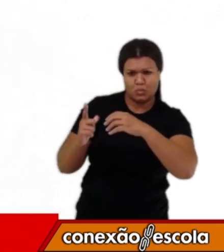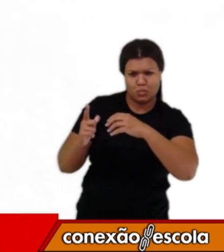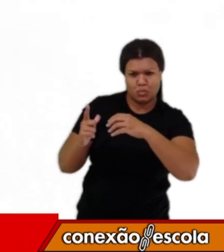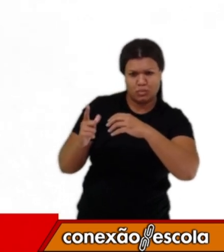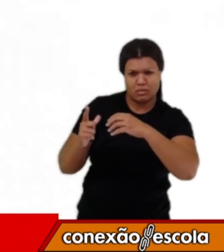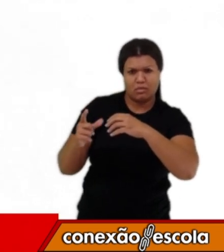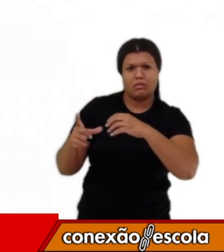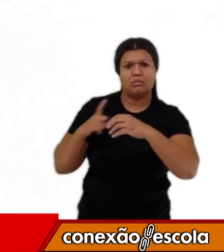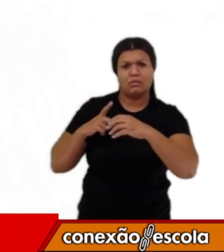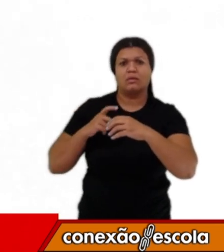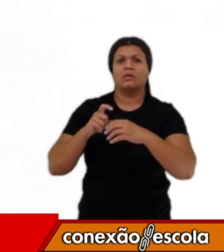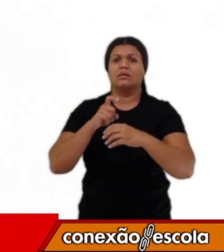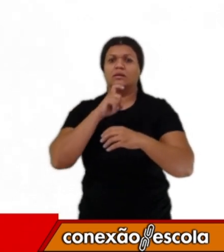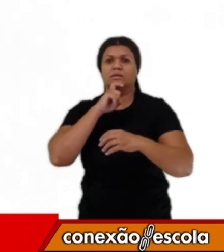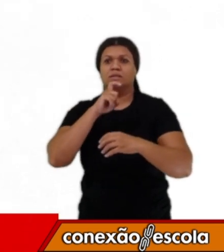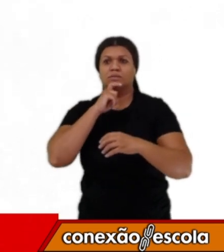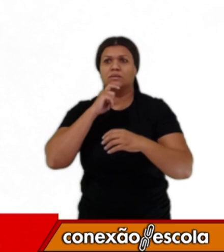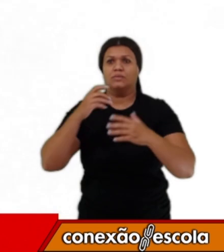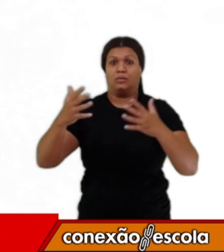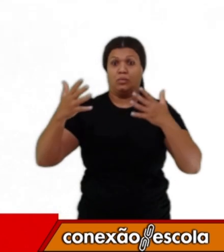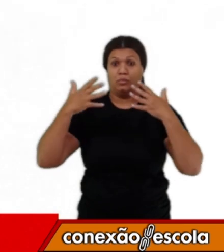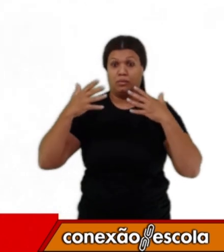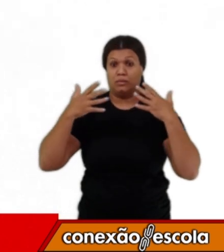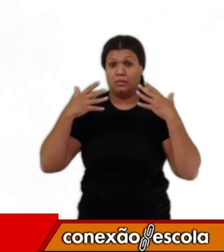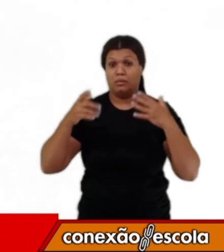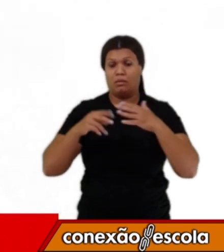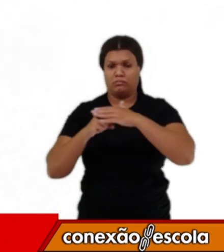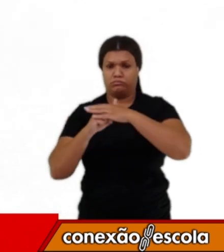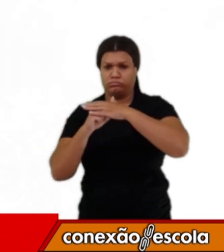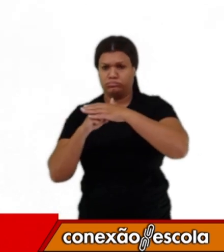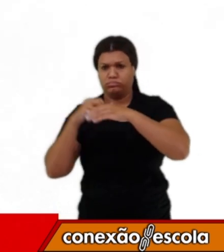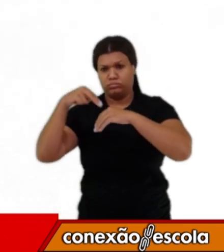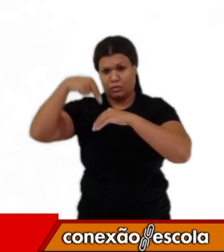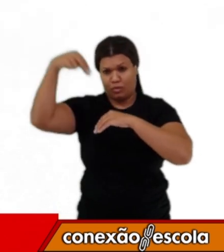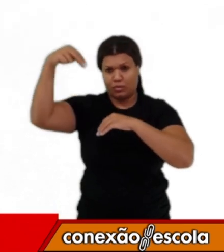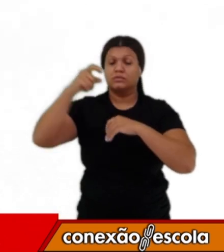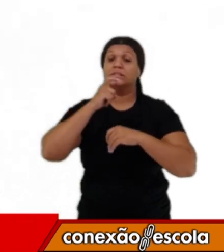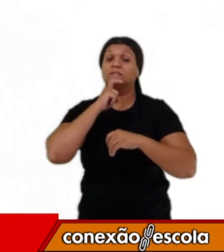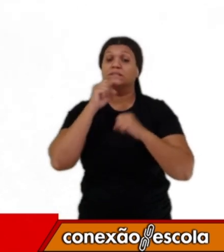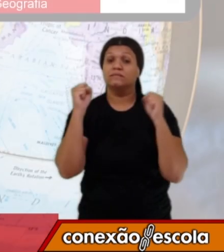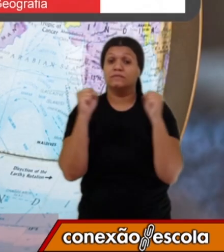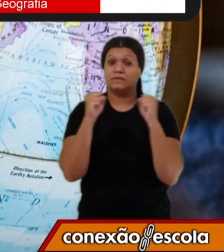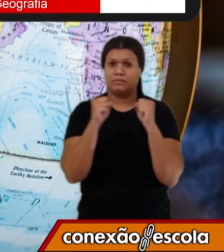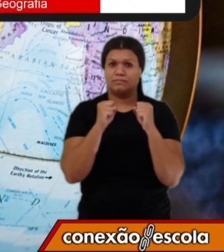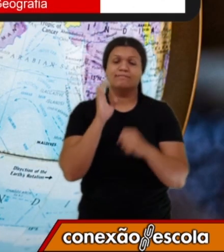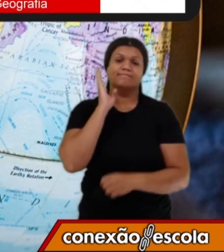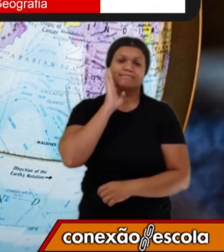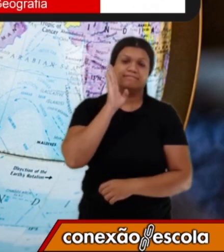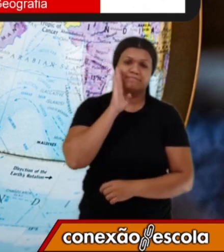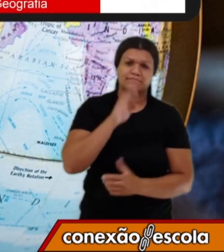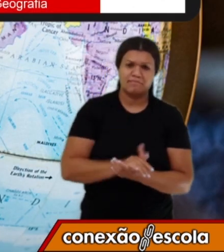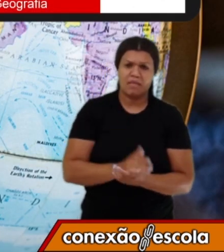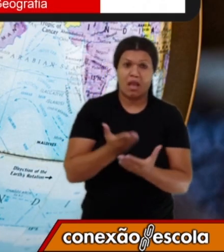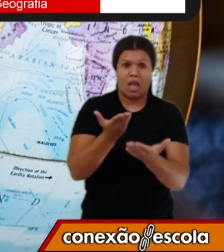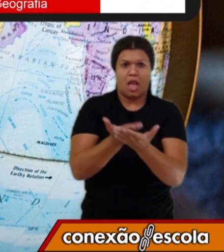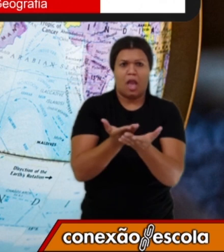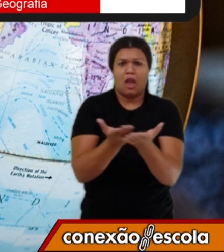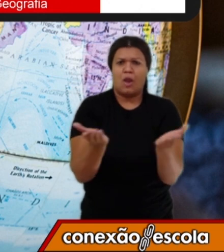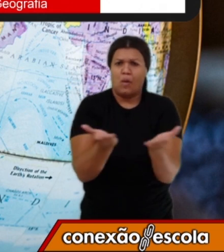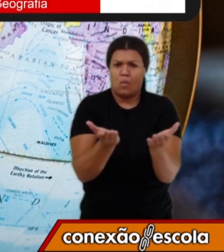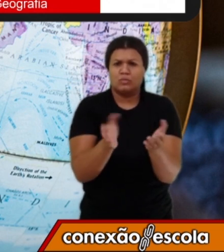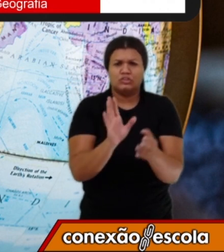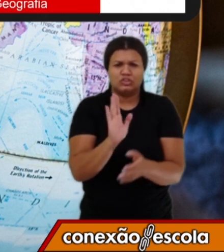vez, o inverno no hemisfério norte. Legal, né? Olha só, a nossa aula de hoje está quase